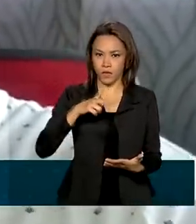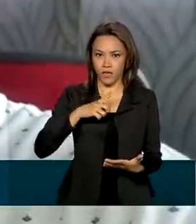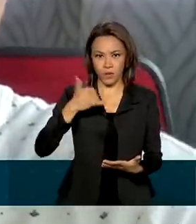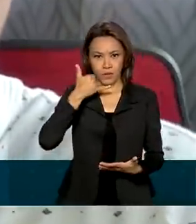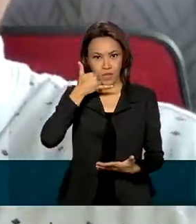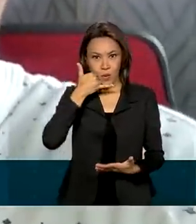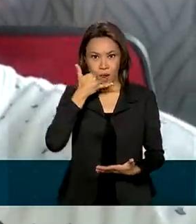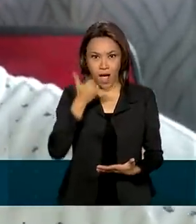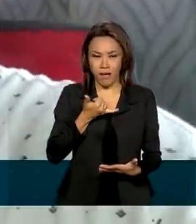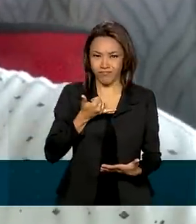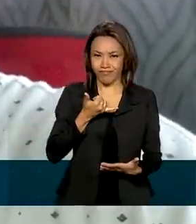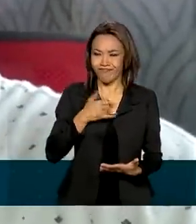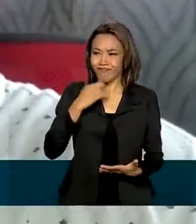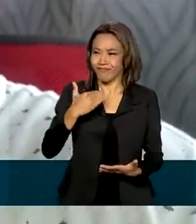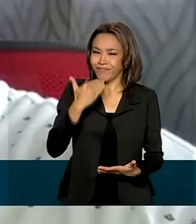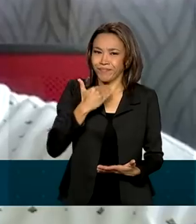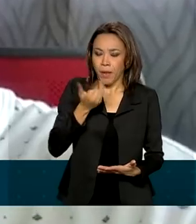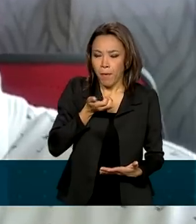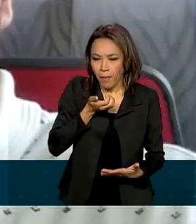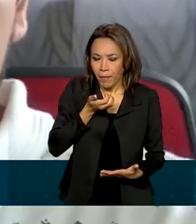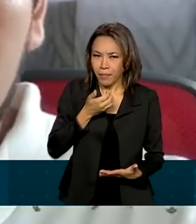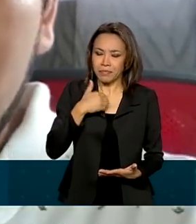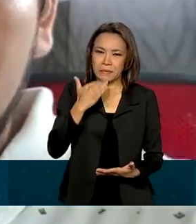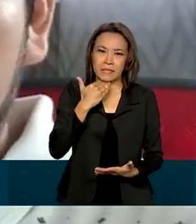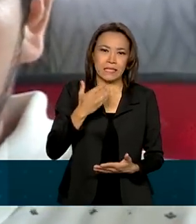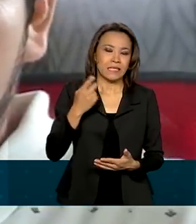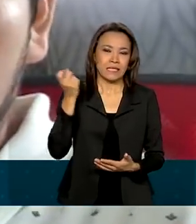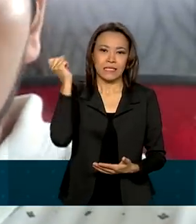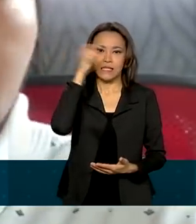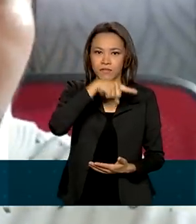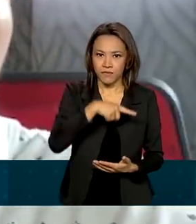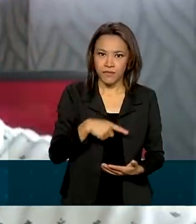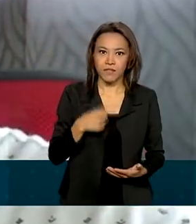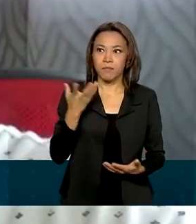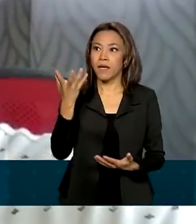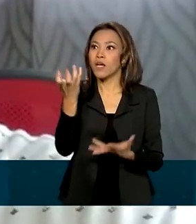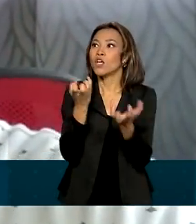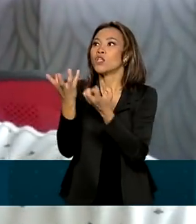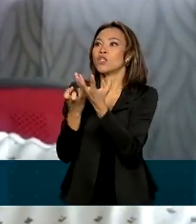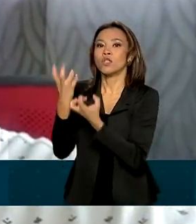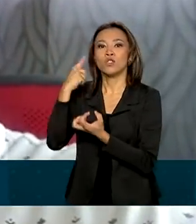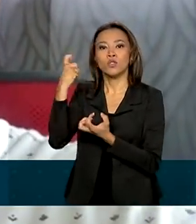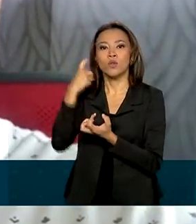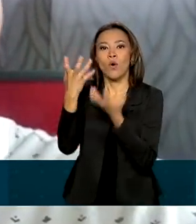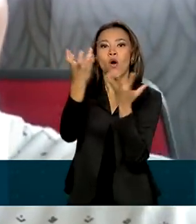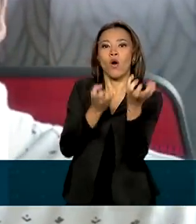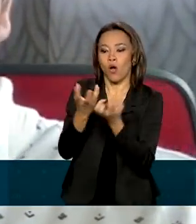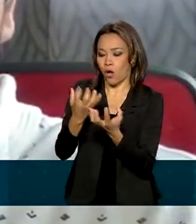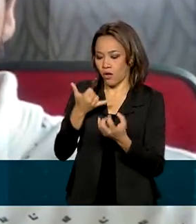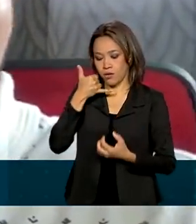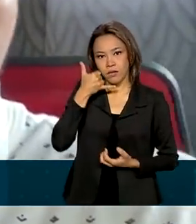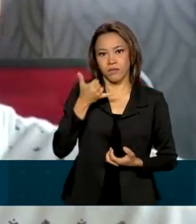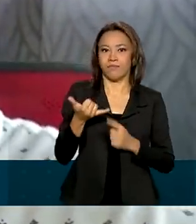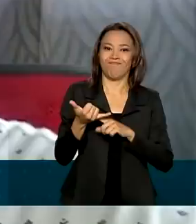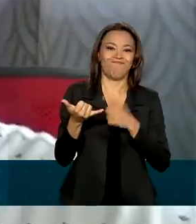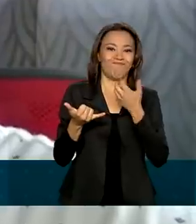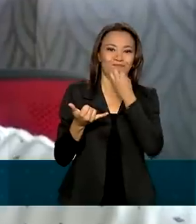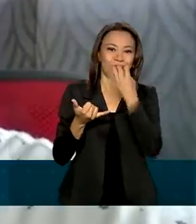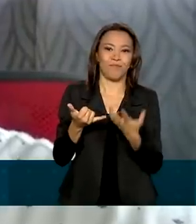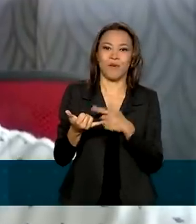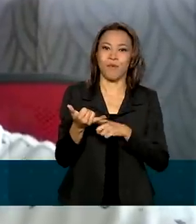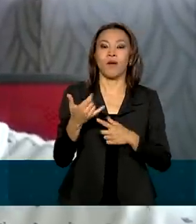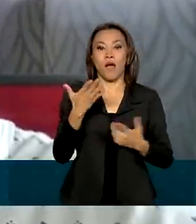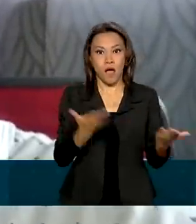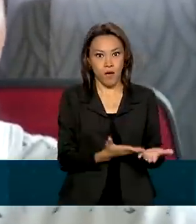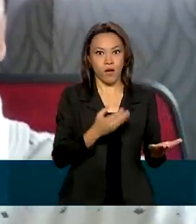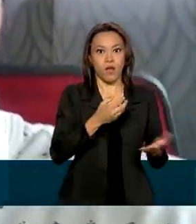no celular, ele acaba tendo bastante interferência e também acaba capturando o som do ambiente. Para ter uma experiência melhor, para poder conversar com